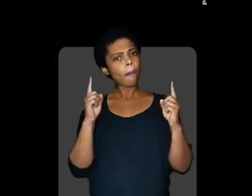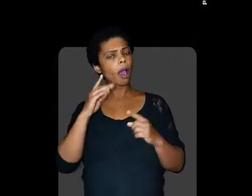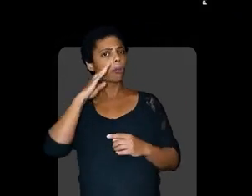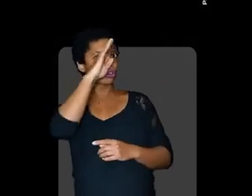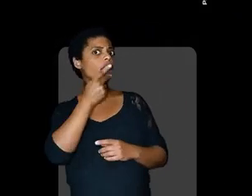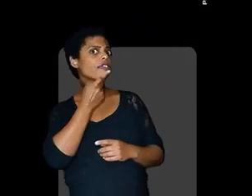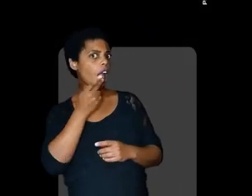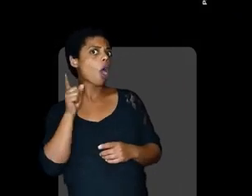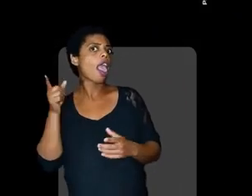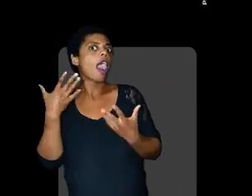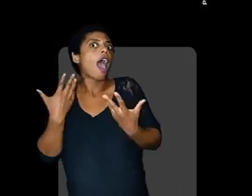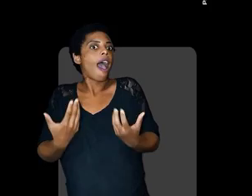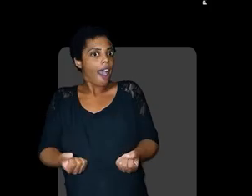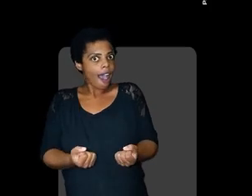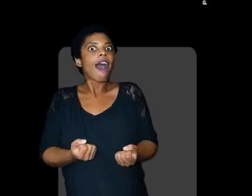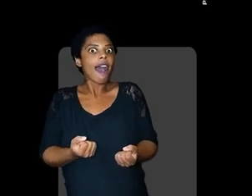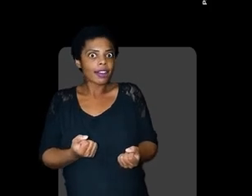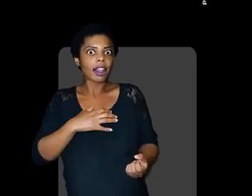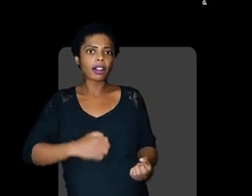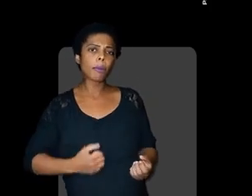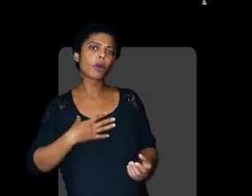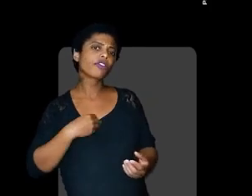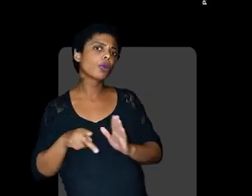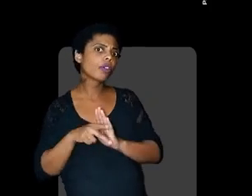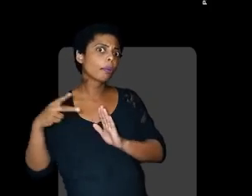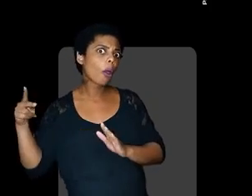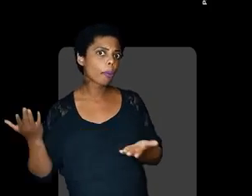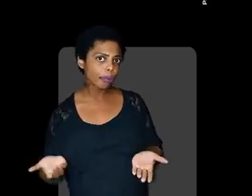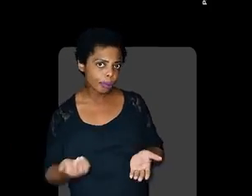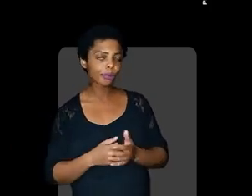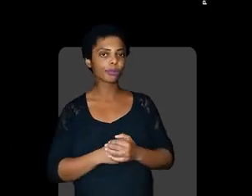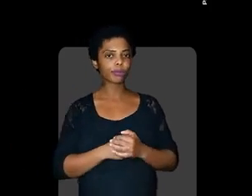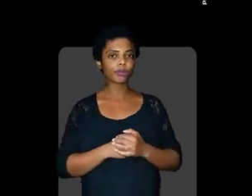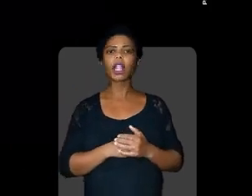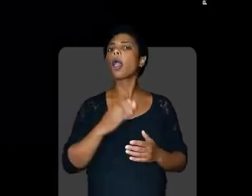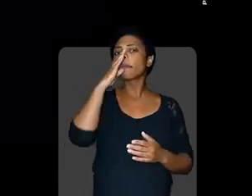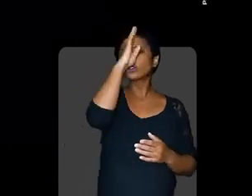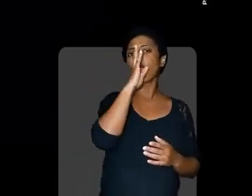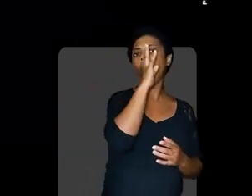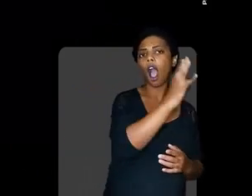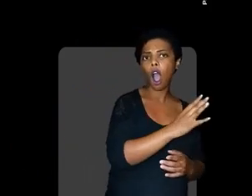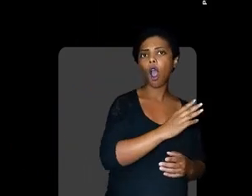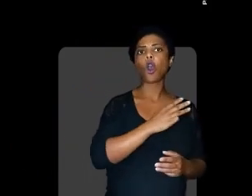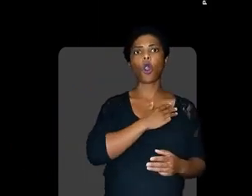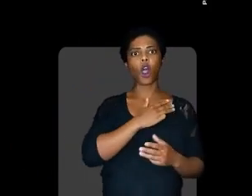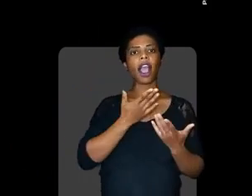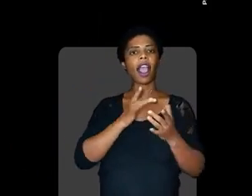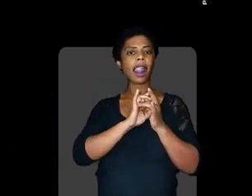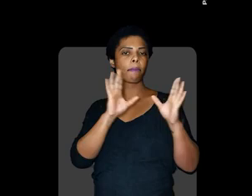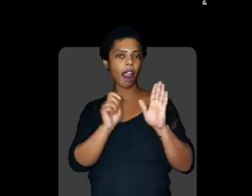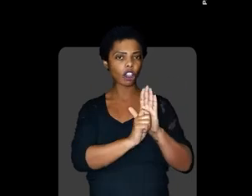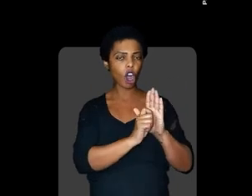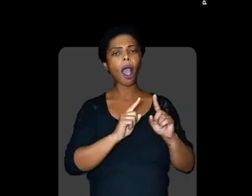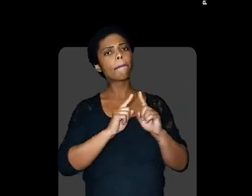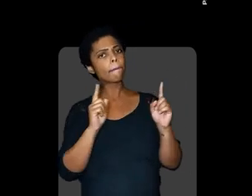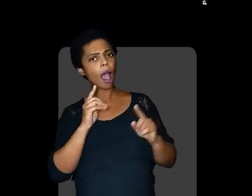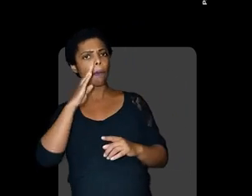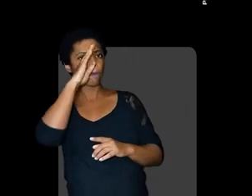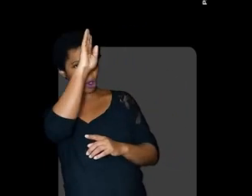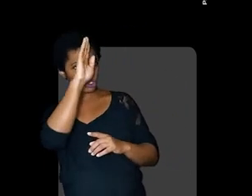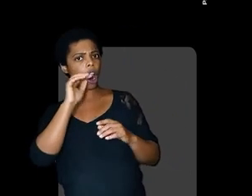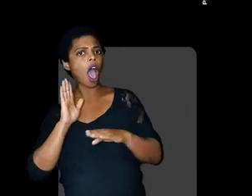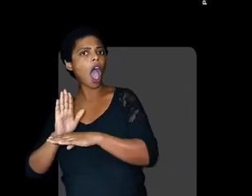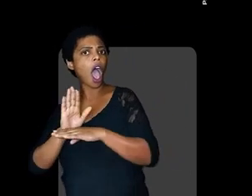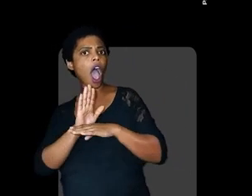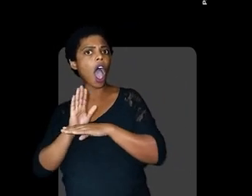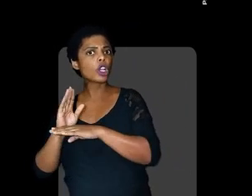Mas foi Bolsonaro que afirmou que poderia abortar o próprio filho. Bolsonaro acusa Lula de querer liberar as drogas. Mas